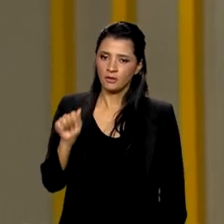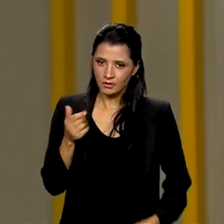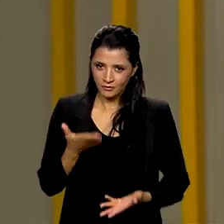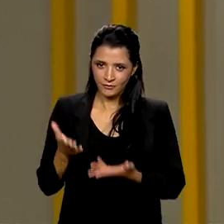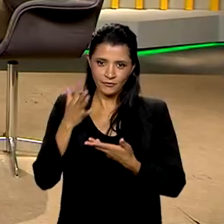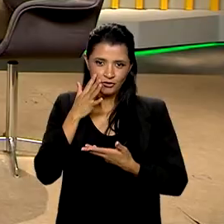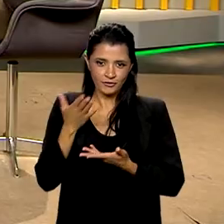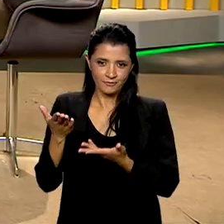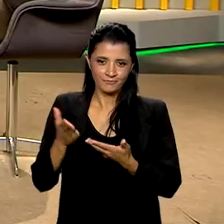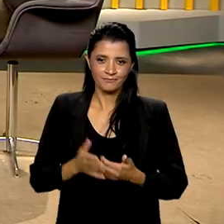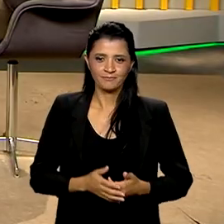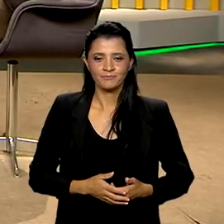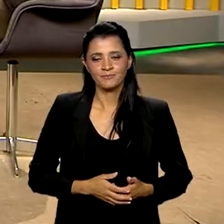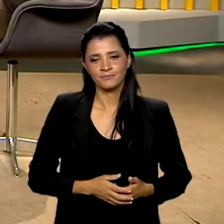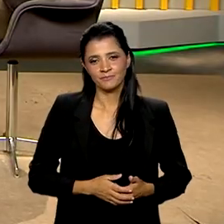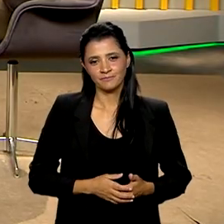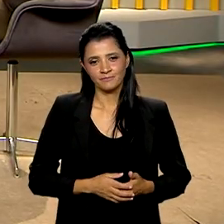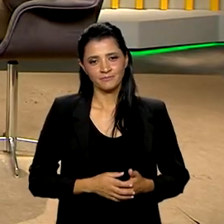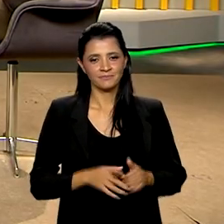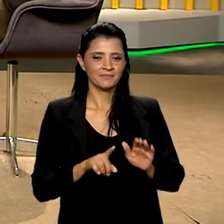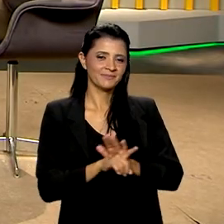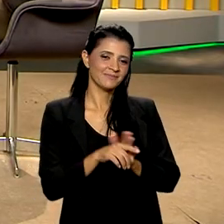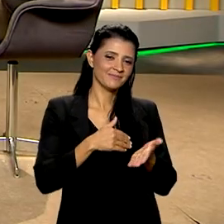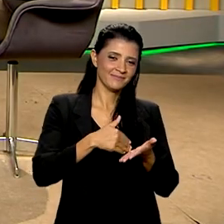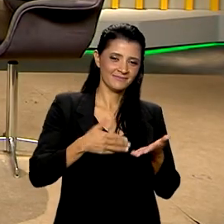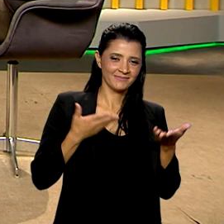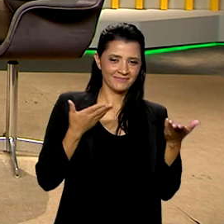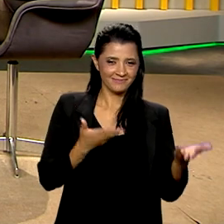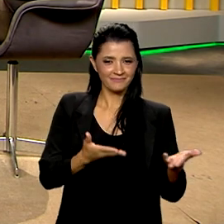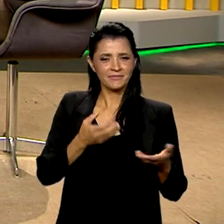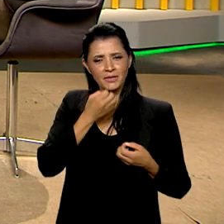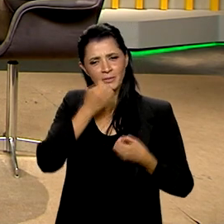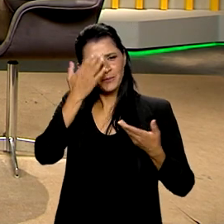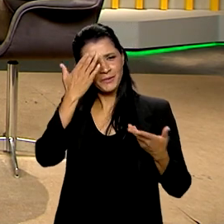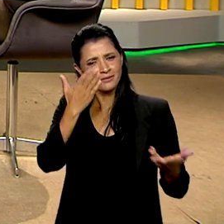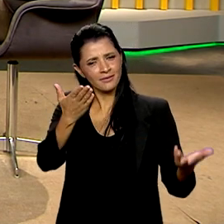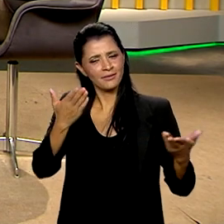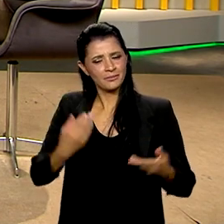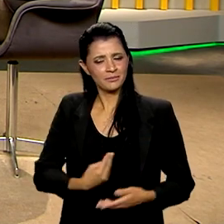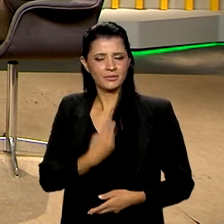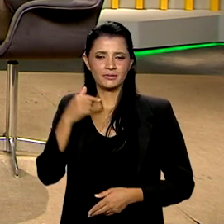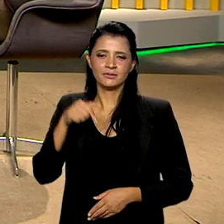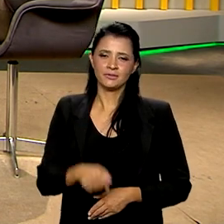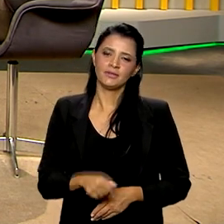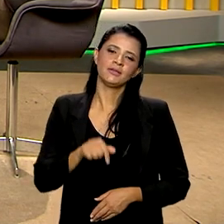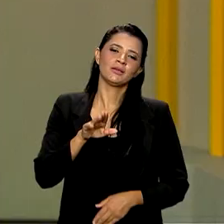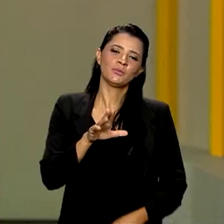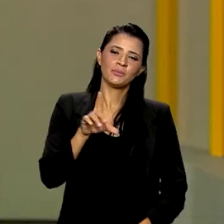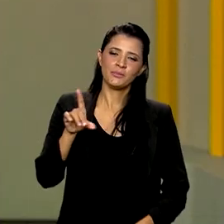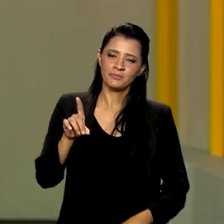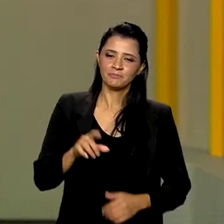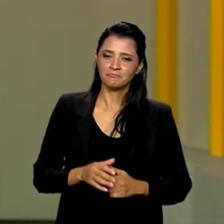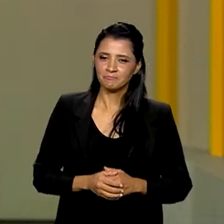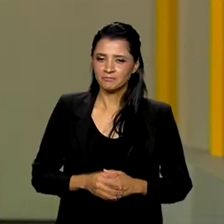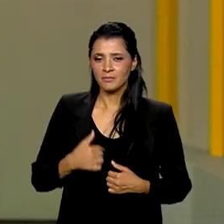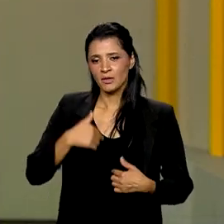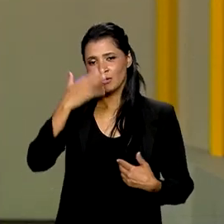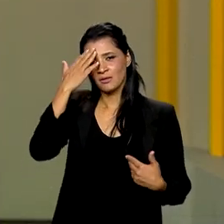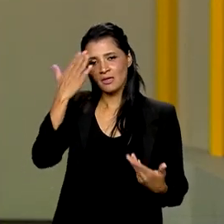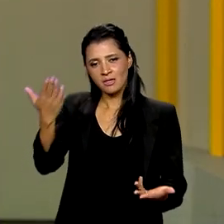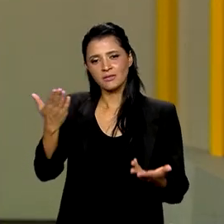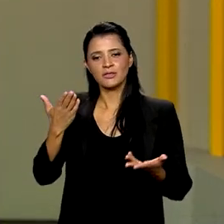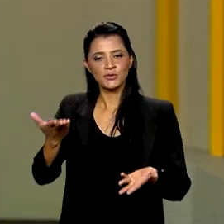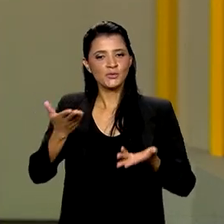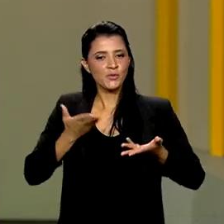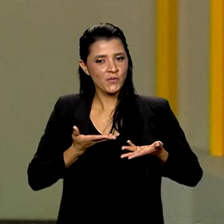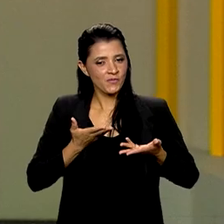entrevista. Secretária Fernanda Machiavelli, muito obrigado pela sua presença aqui no Brasil em Dia. Roberto, eu que agradeço o convite